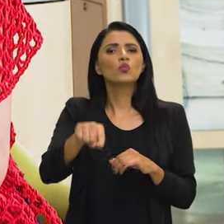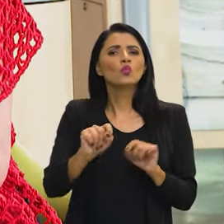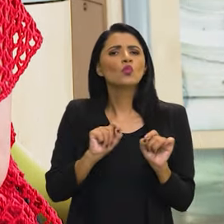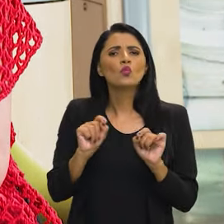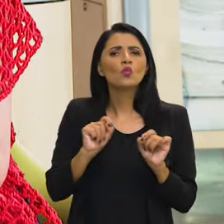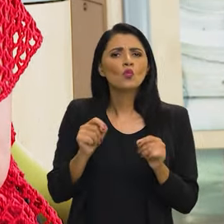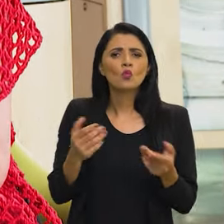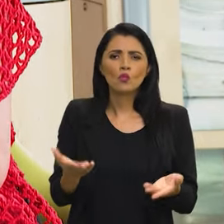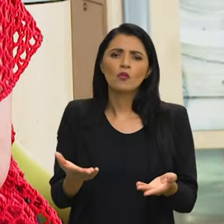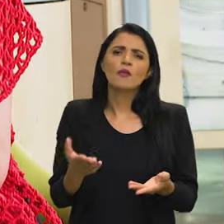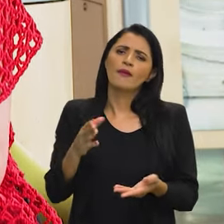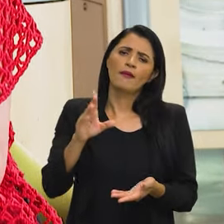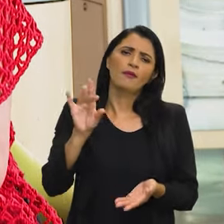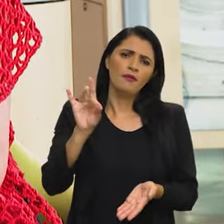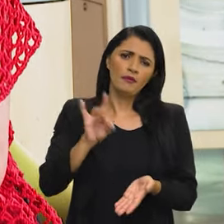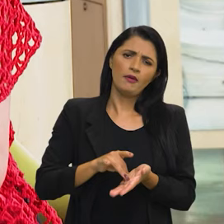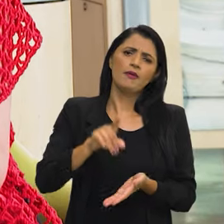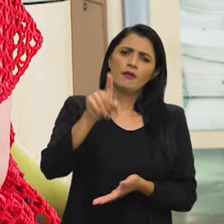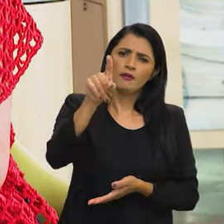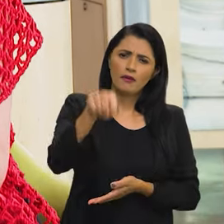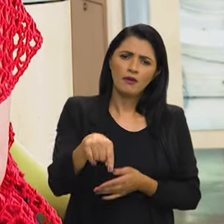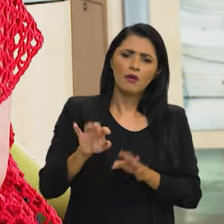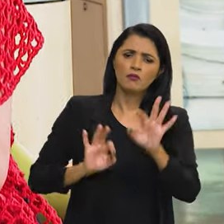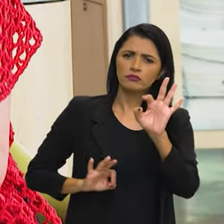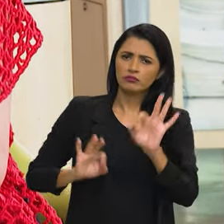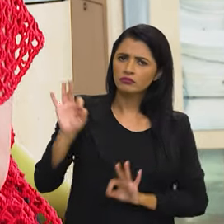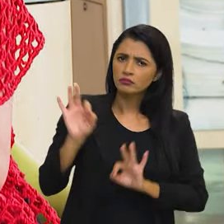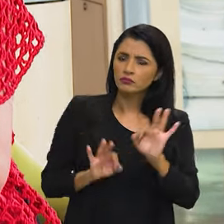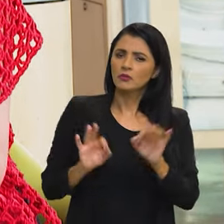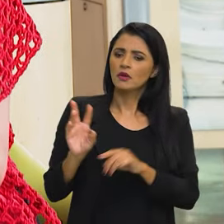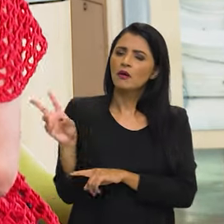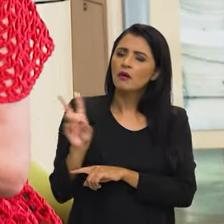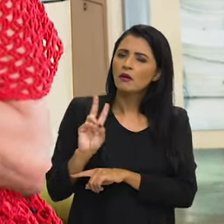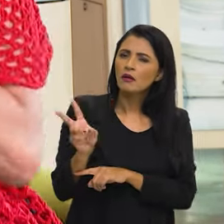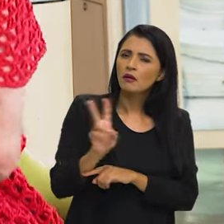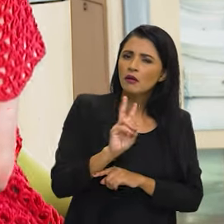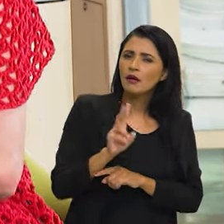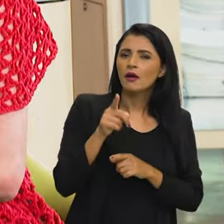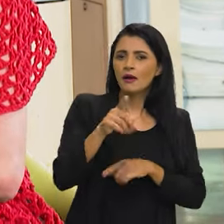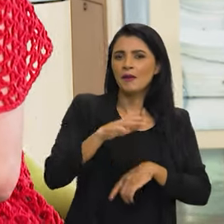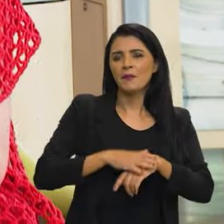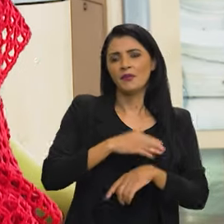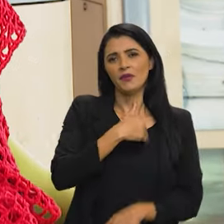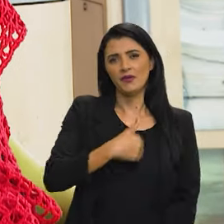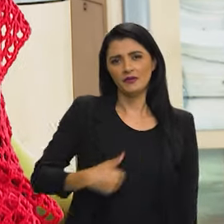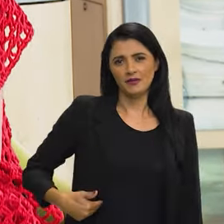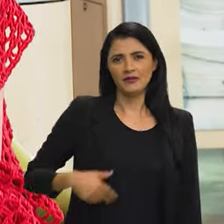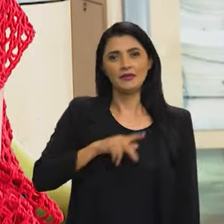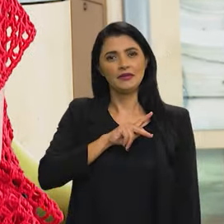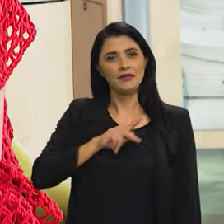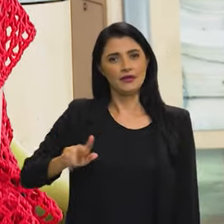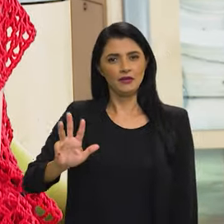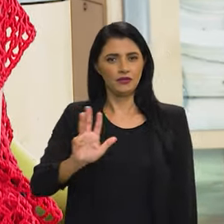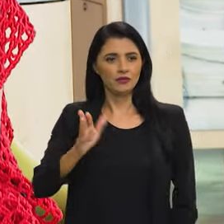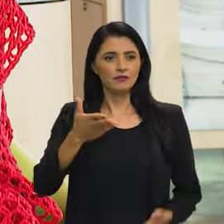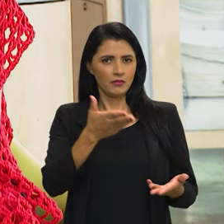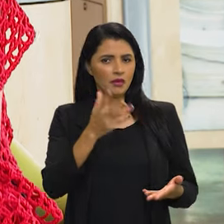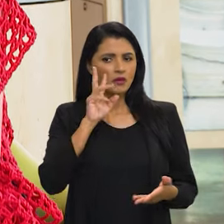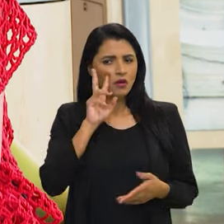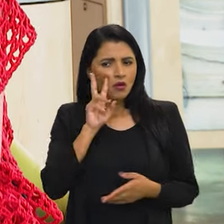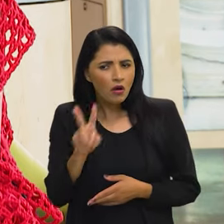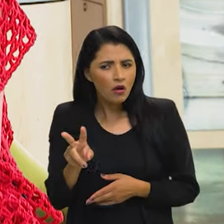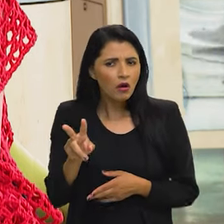evidentemente, um plano que é monitorado diretamente pelo presidente da República. Nós